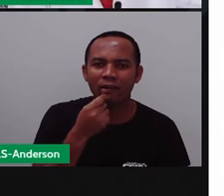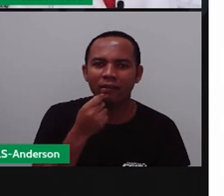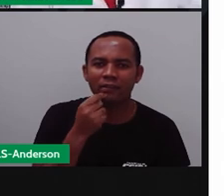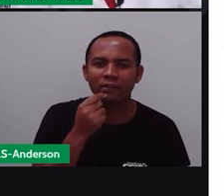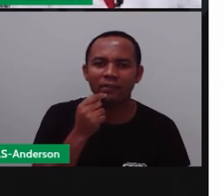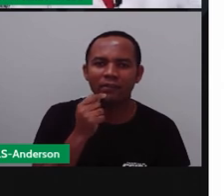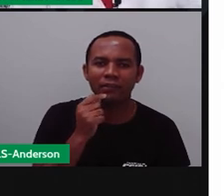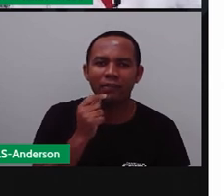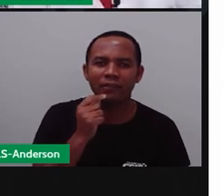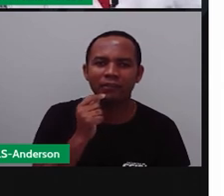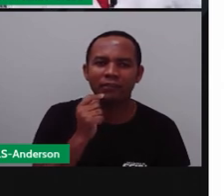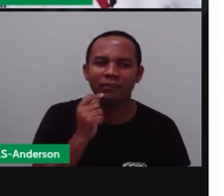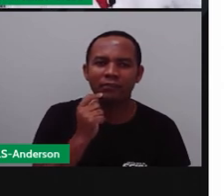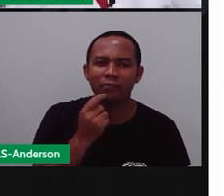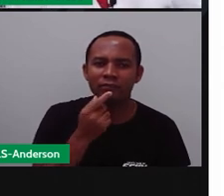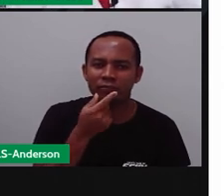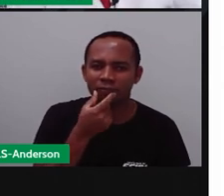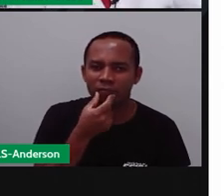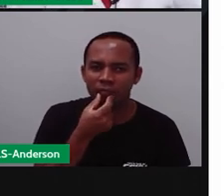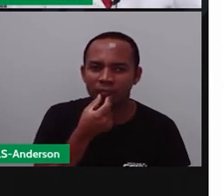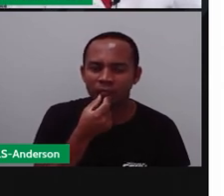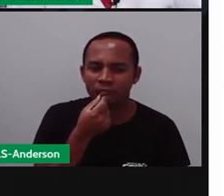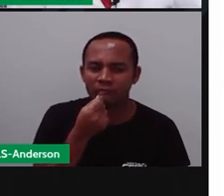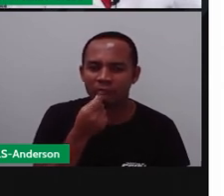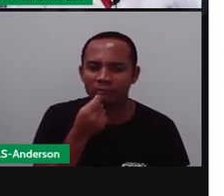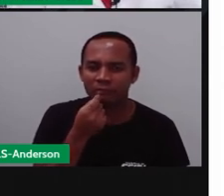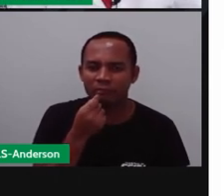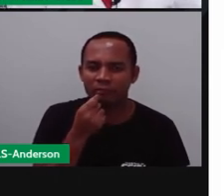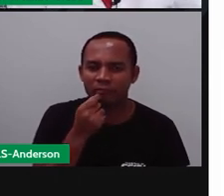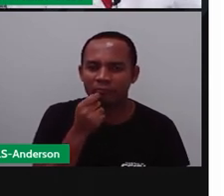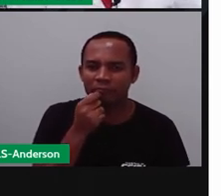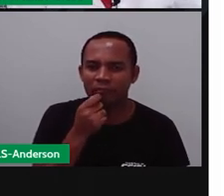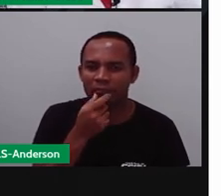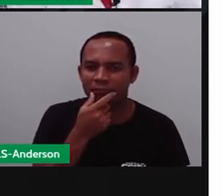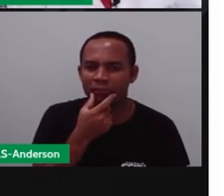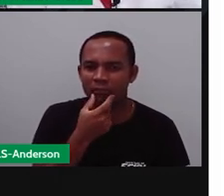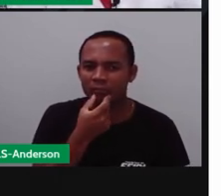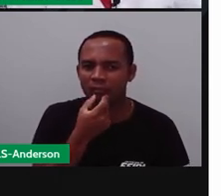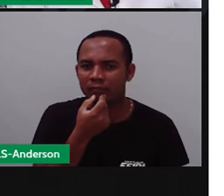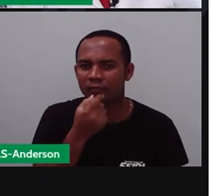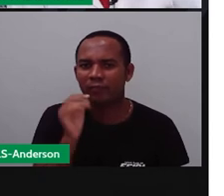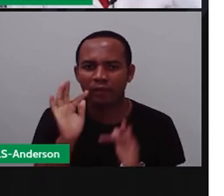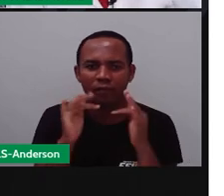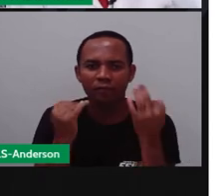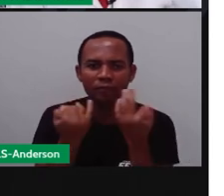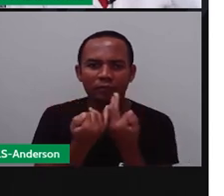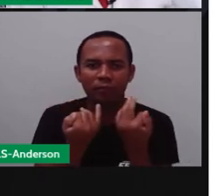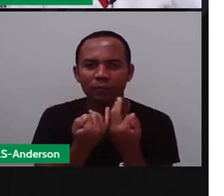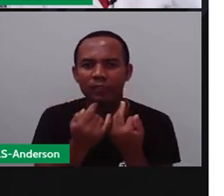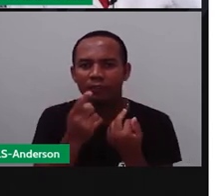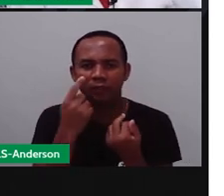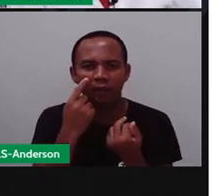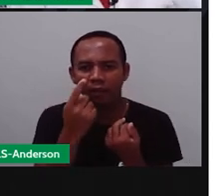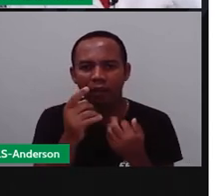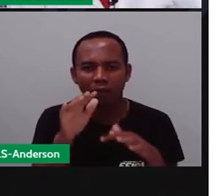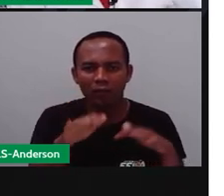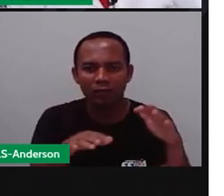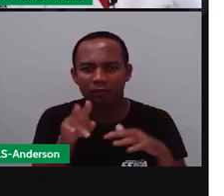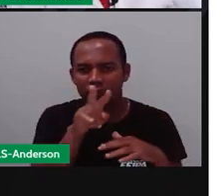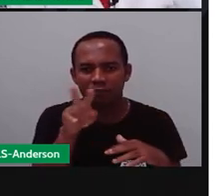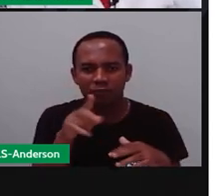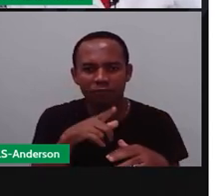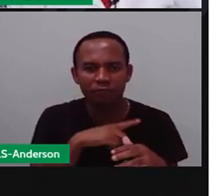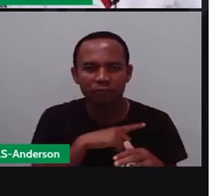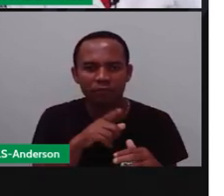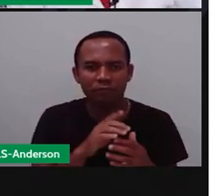perfil do irmão, do pai, da mãe, do primo, mas o importante é participar da aula com a gente.